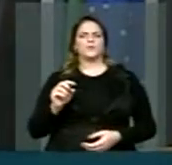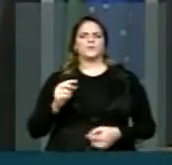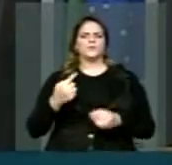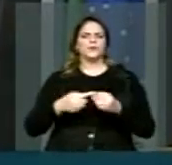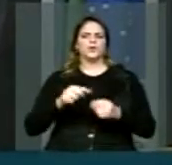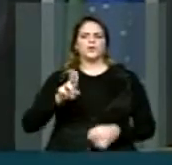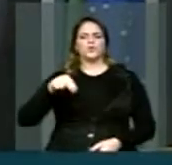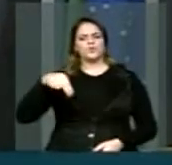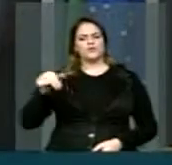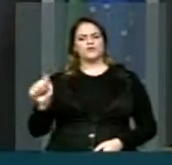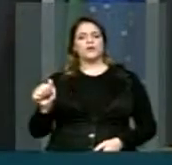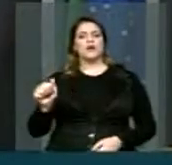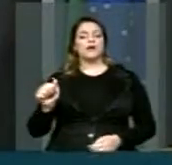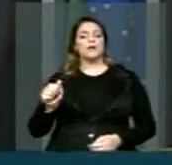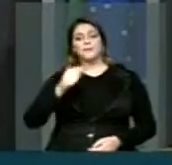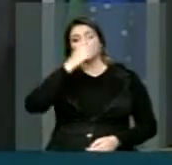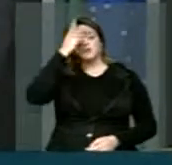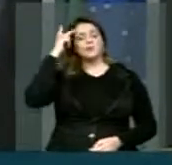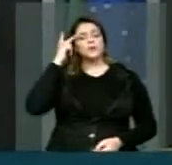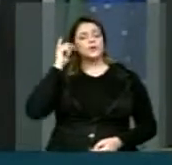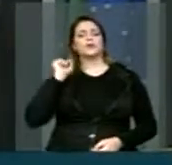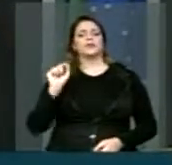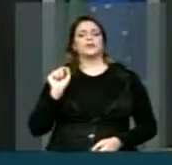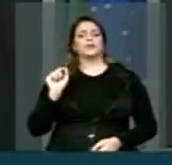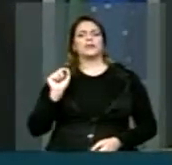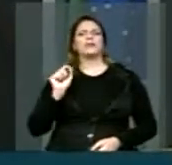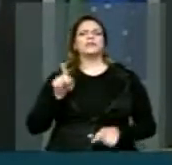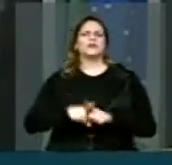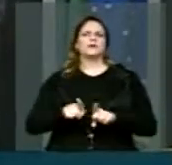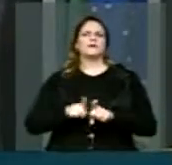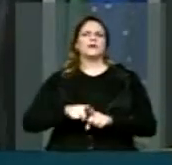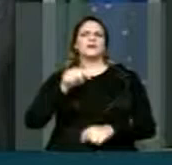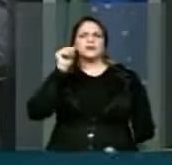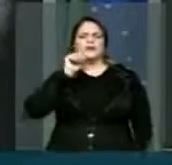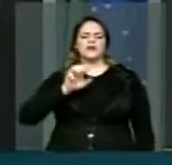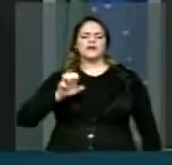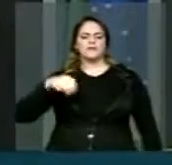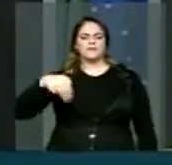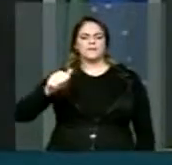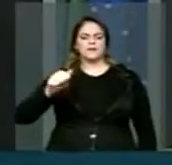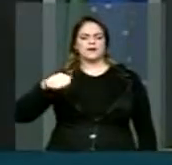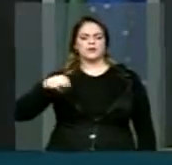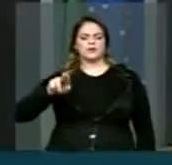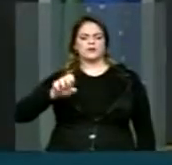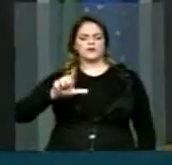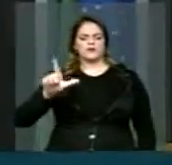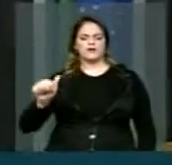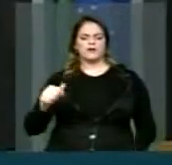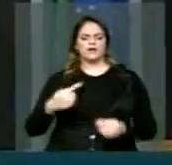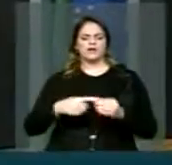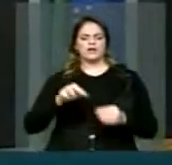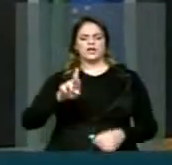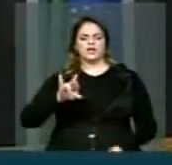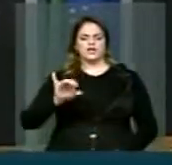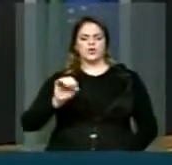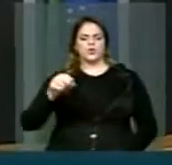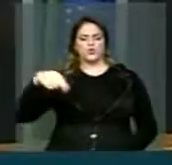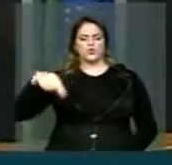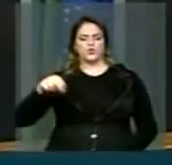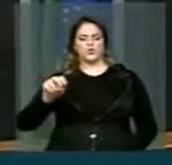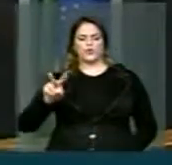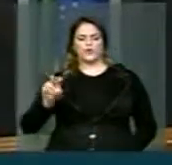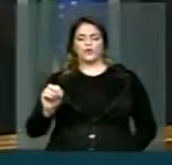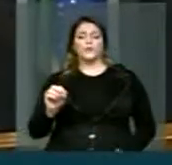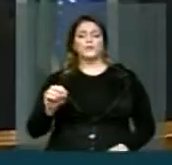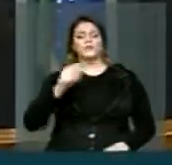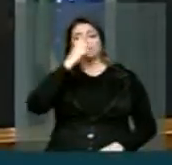Iuna, foram pessoas, Emanuela em Alto Rio Novo, então foram pessoas que